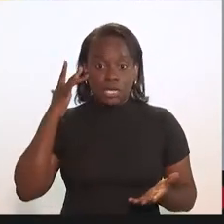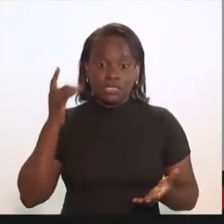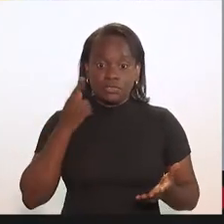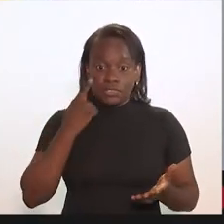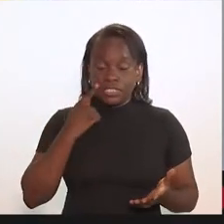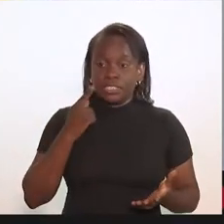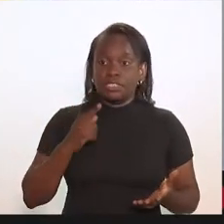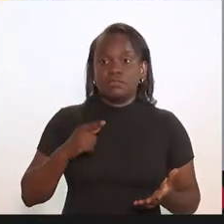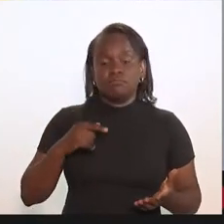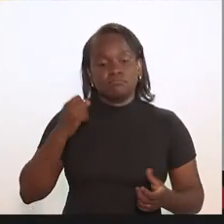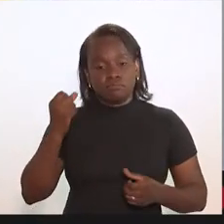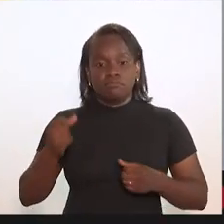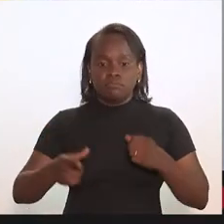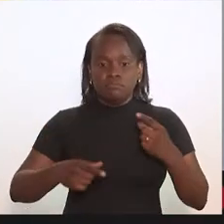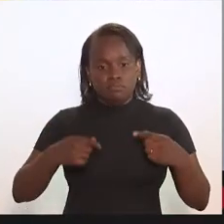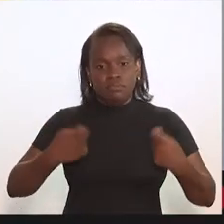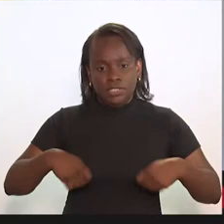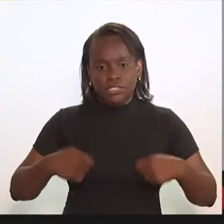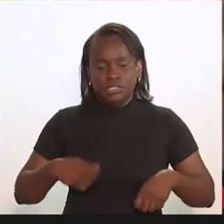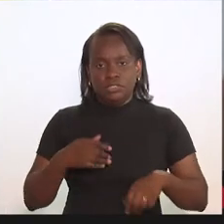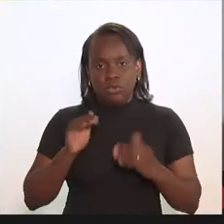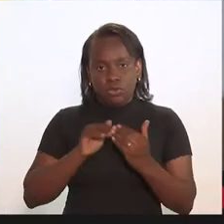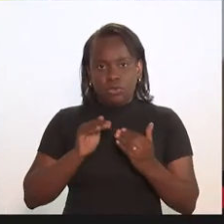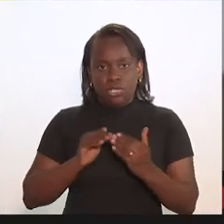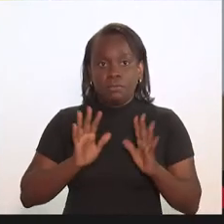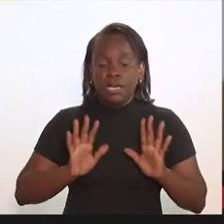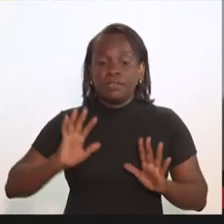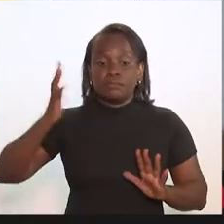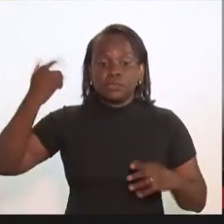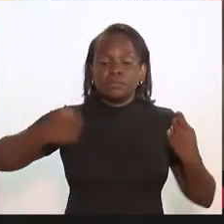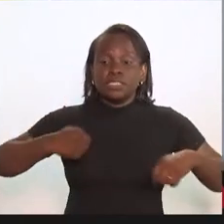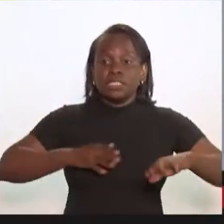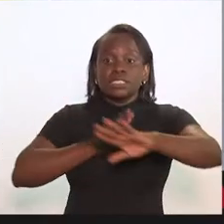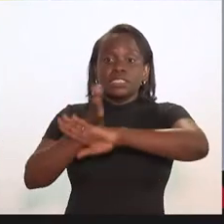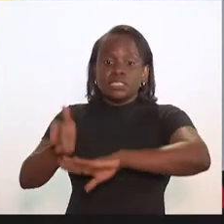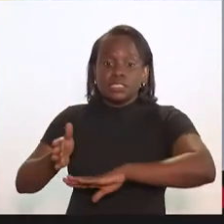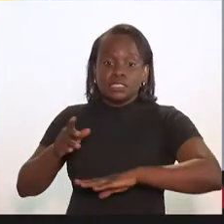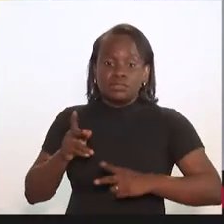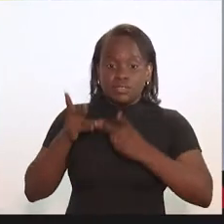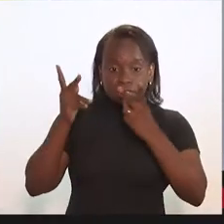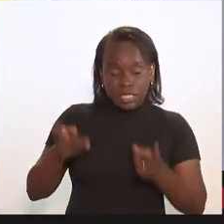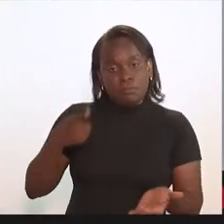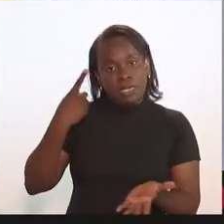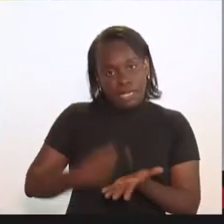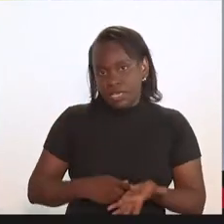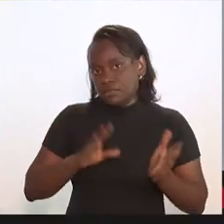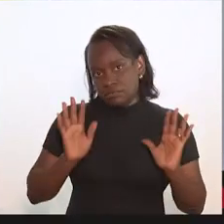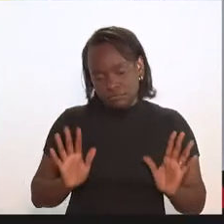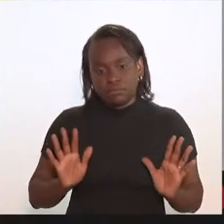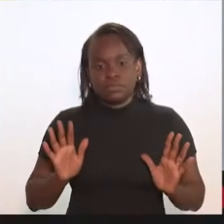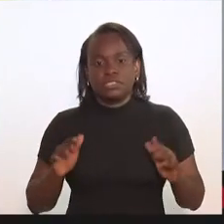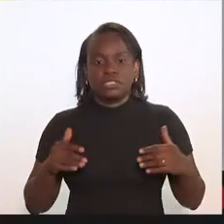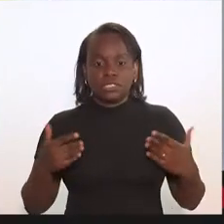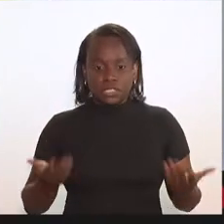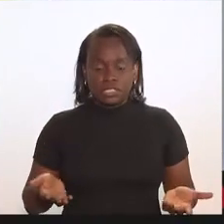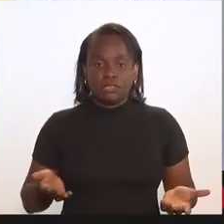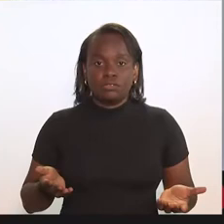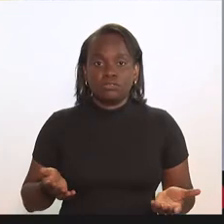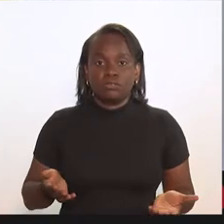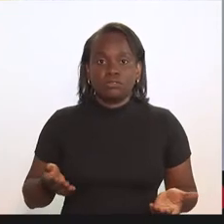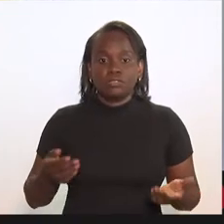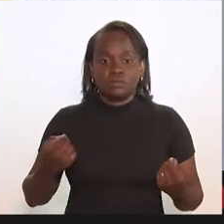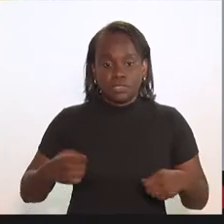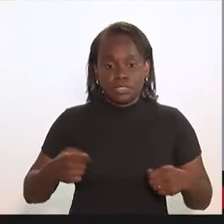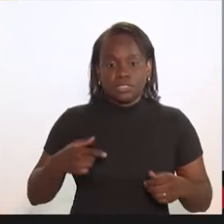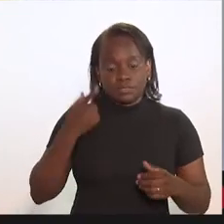Eu acho que, ser virtual, eu concordo, à exceção de eventuais atividades de campo que forem marcadas, é claro, e com todos os